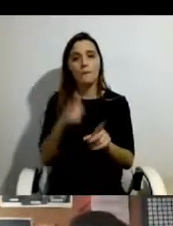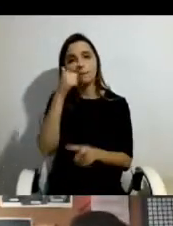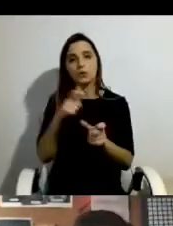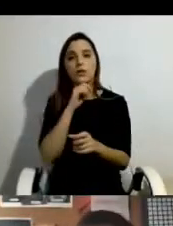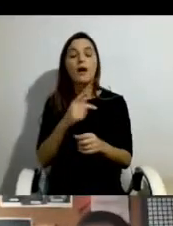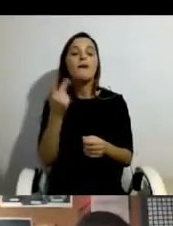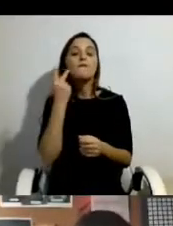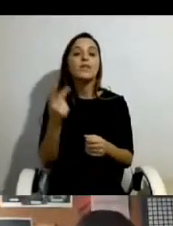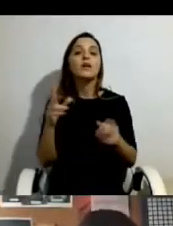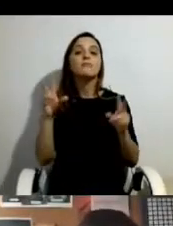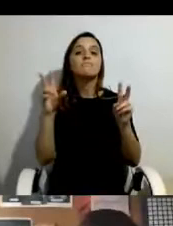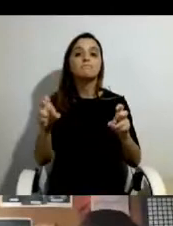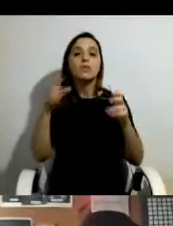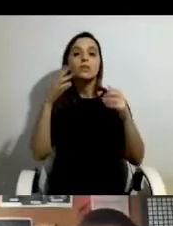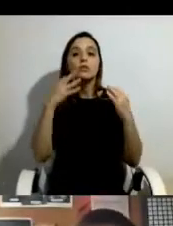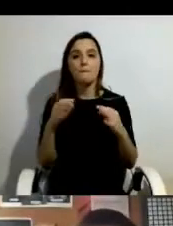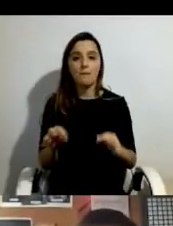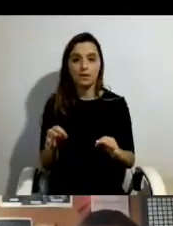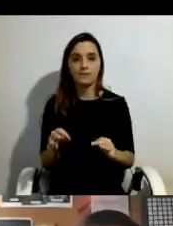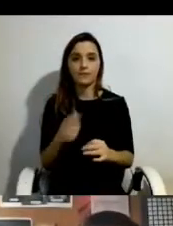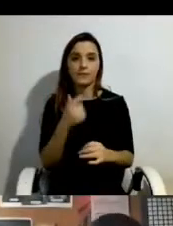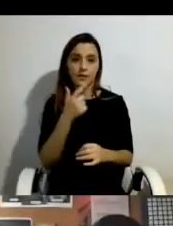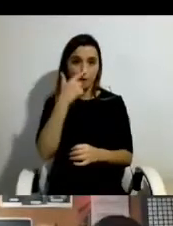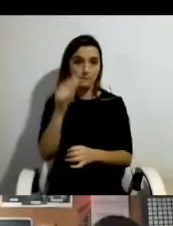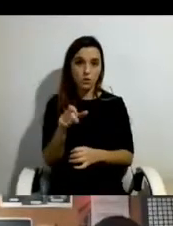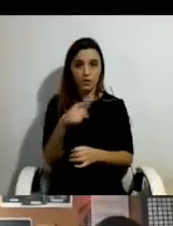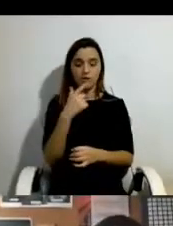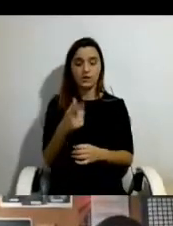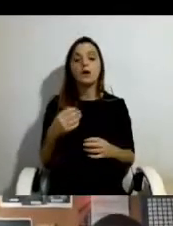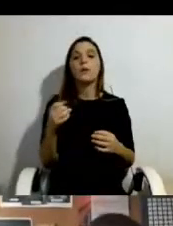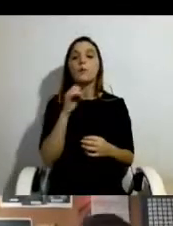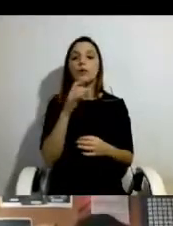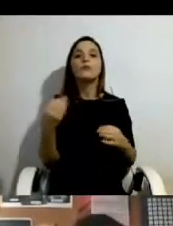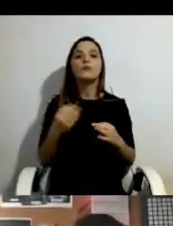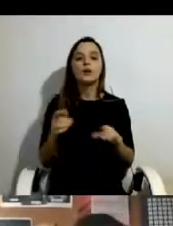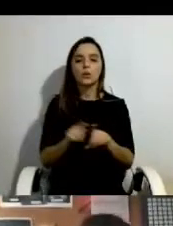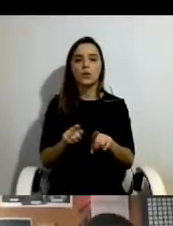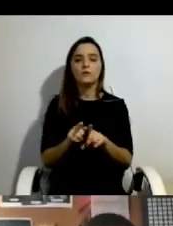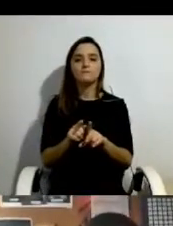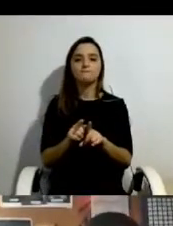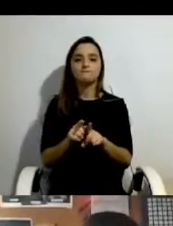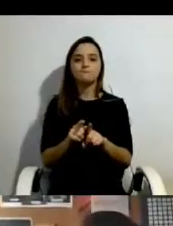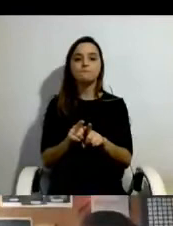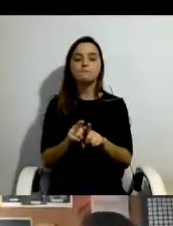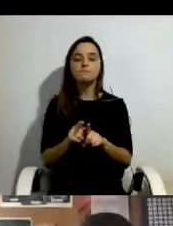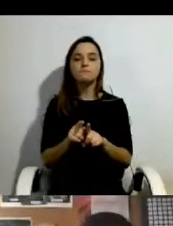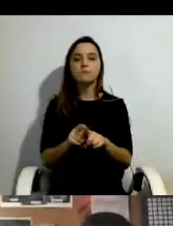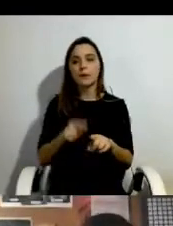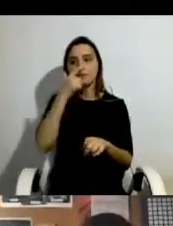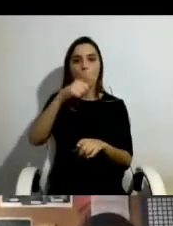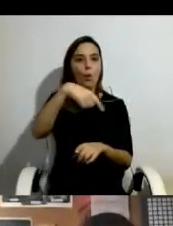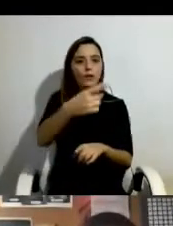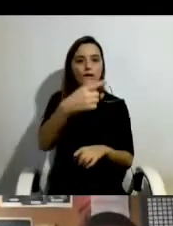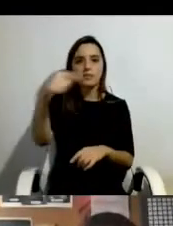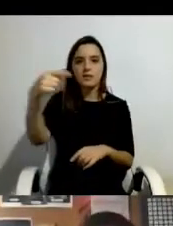normal, dita normal, como diz aqui esta pessoa, e poderem, de facto, aspirar a ter aquilo que todos os outros têm, não é? Como diz